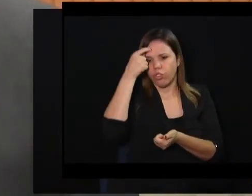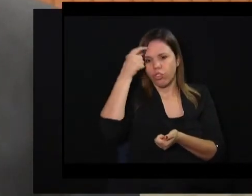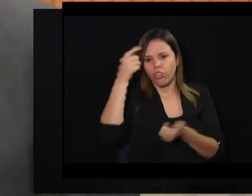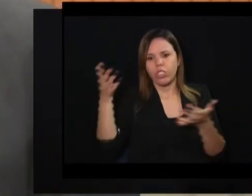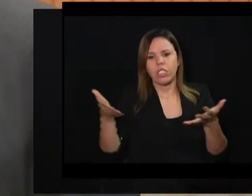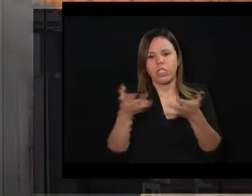muito importante.